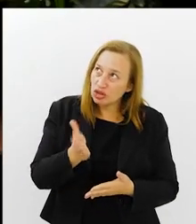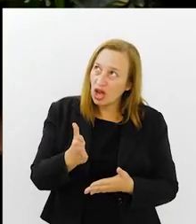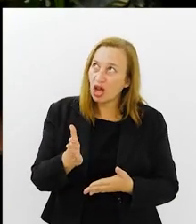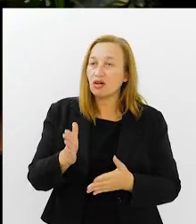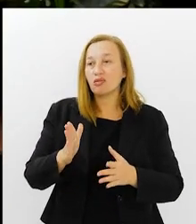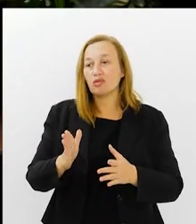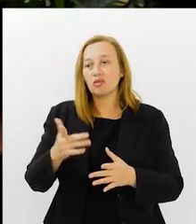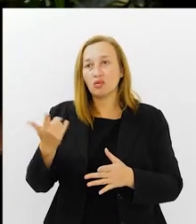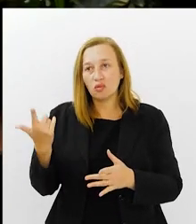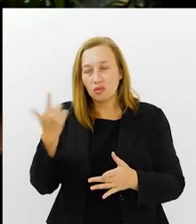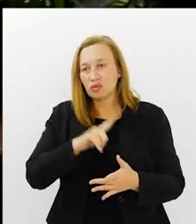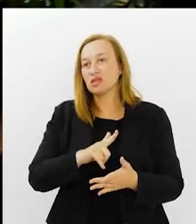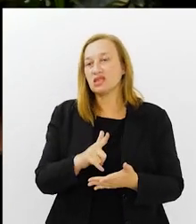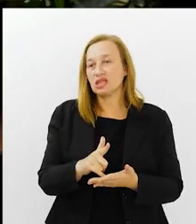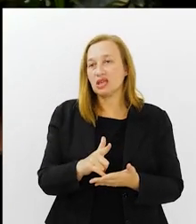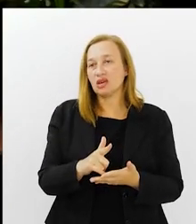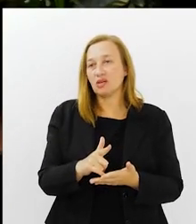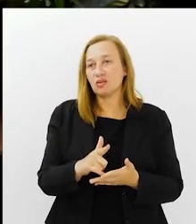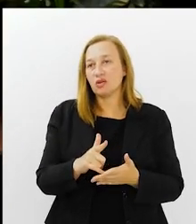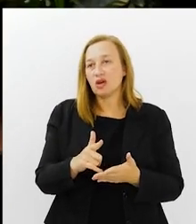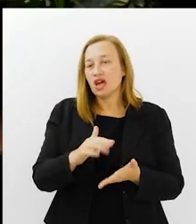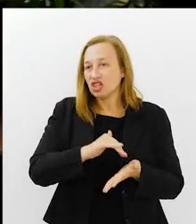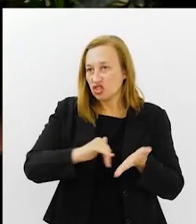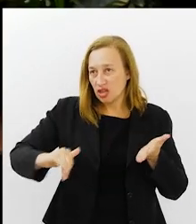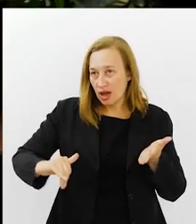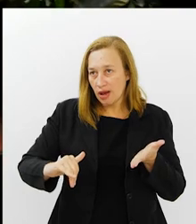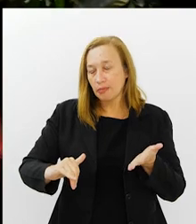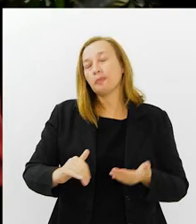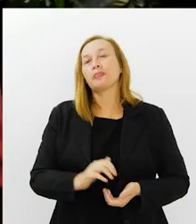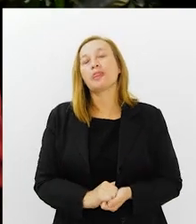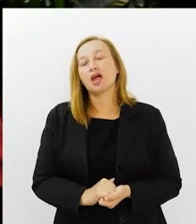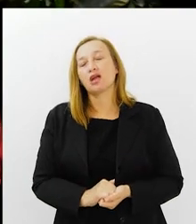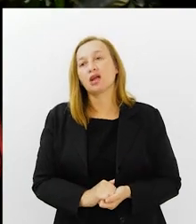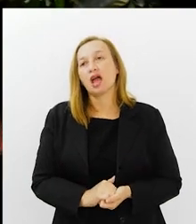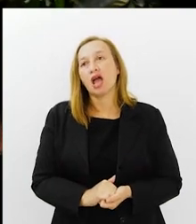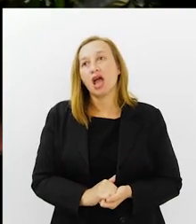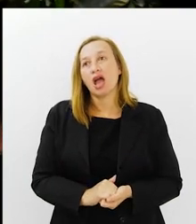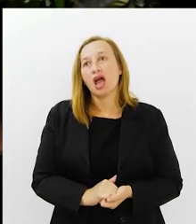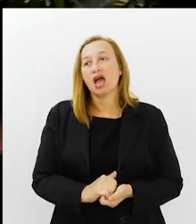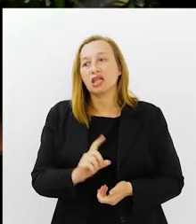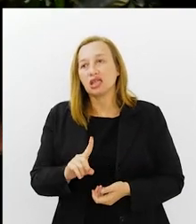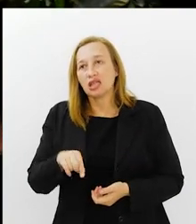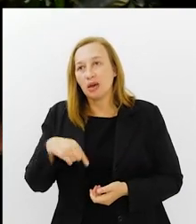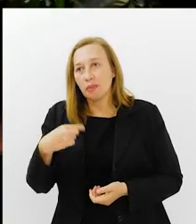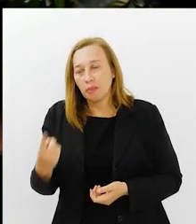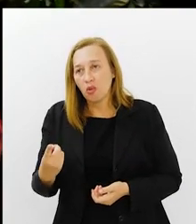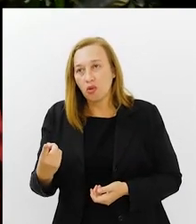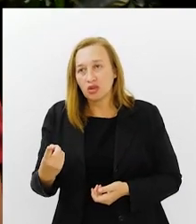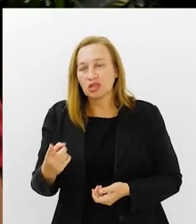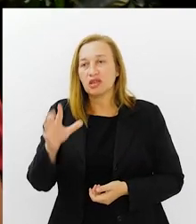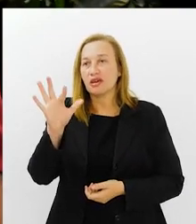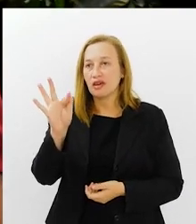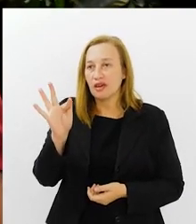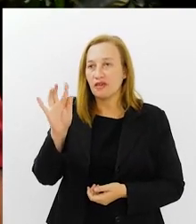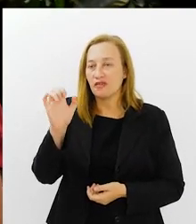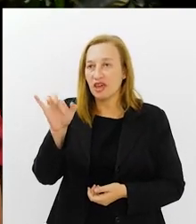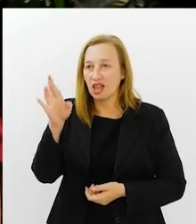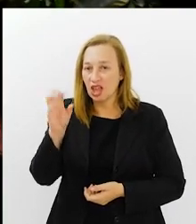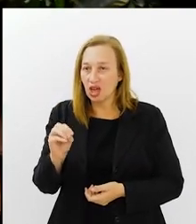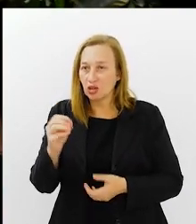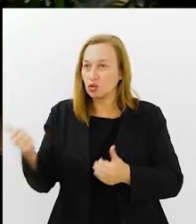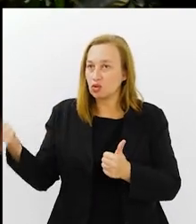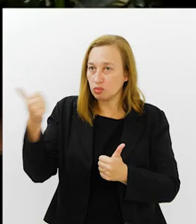oposição, até mesmo aqueles que estavam com ele e saíram da diretoria. Não conseguiram. Aí ele colocou o Fernando Diniz.